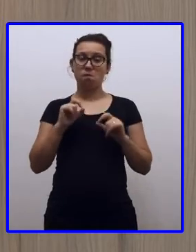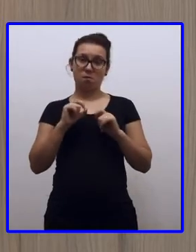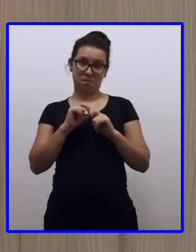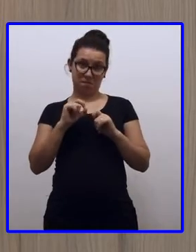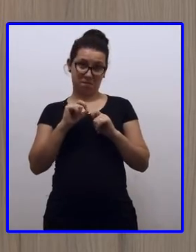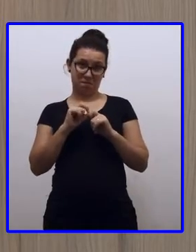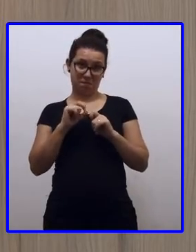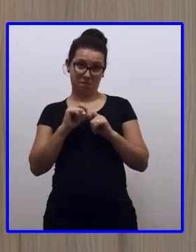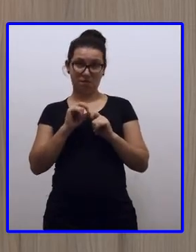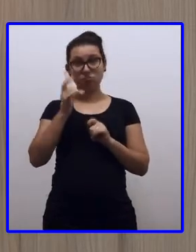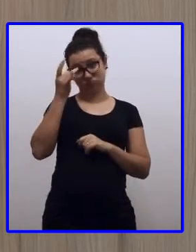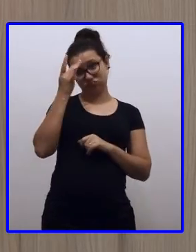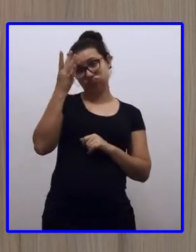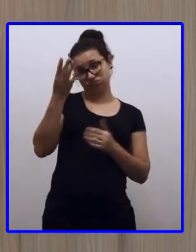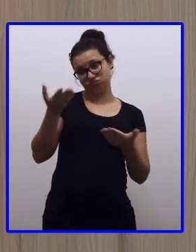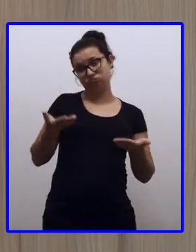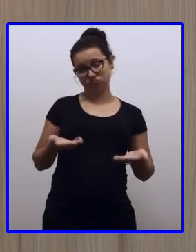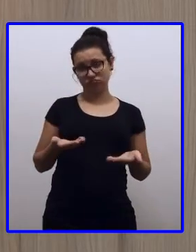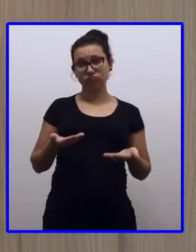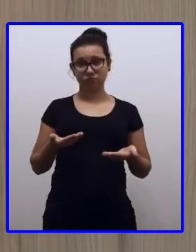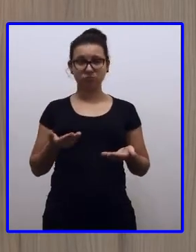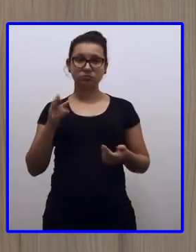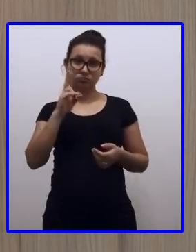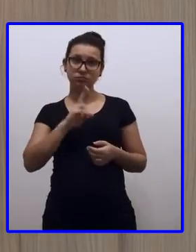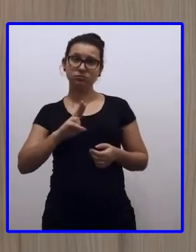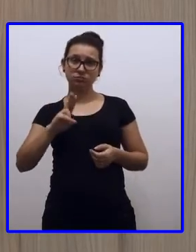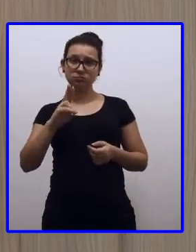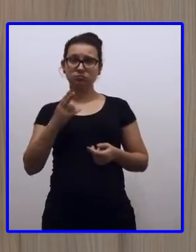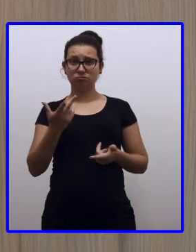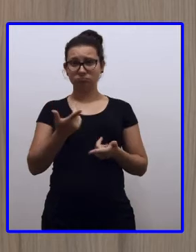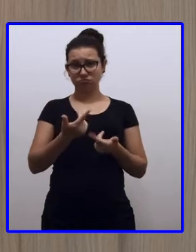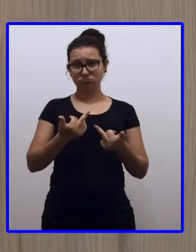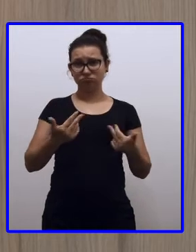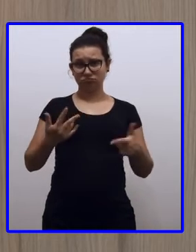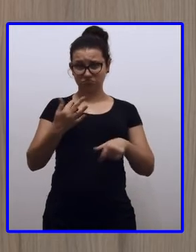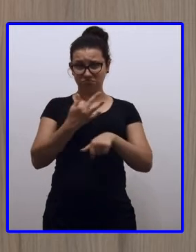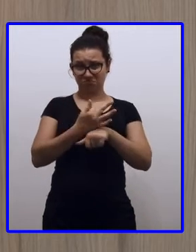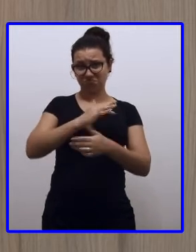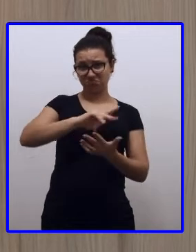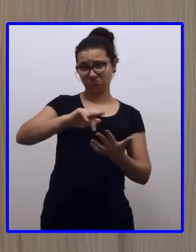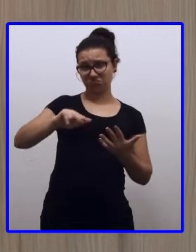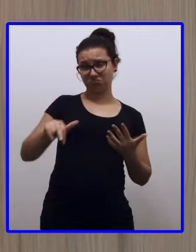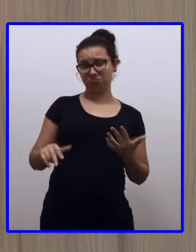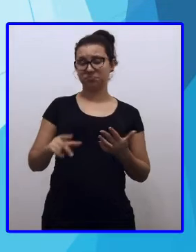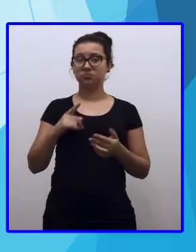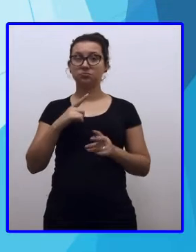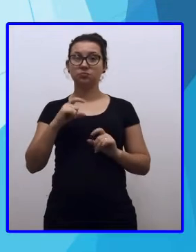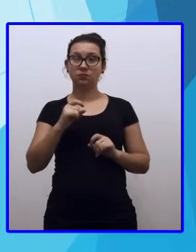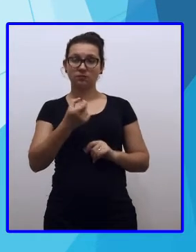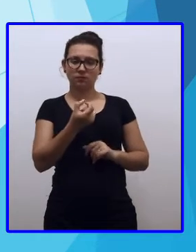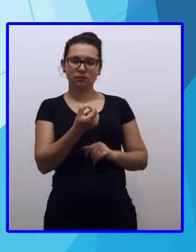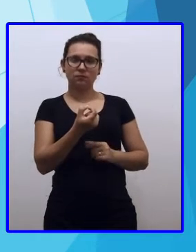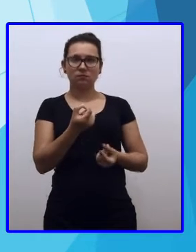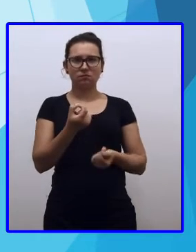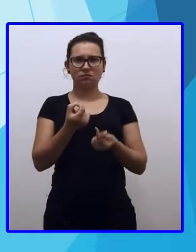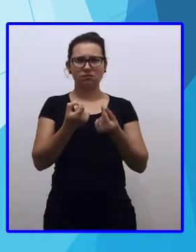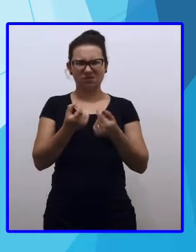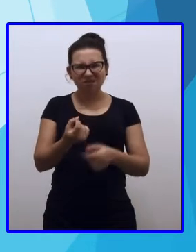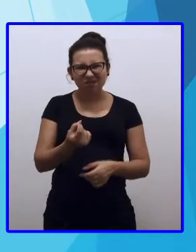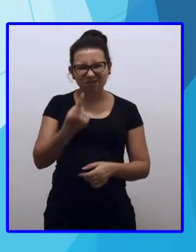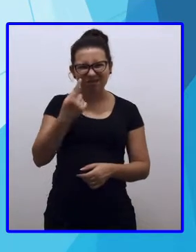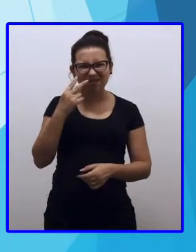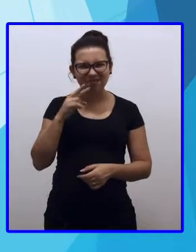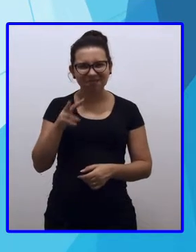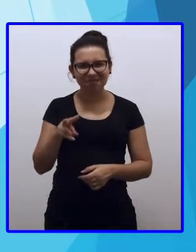fazer isso, ficou mais fácil. Pelo menos vão usar os metais, certo? E aí apareceram as primeiras moedas, estranhas essas